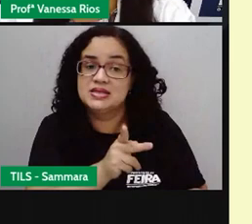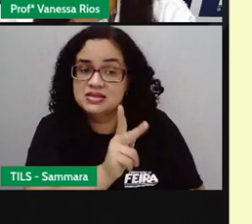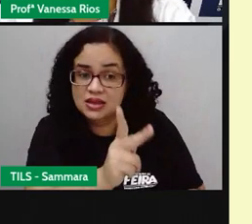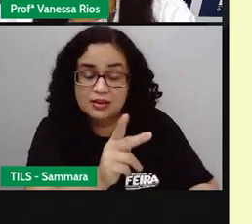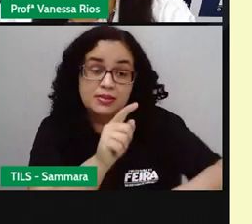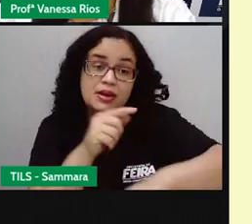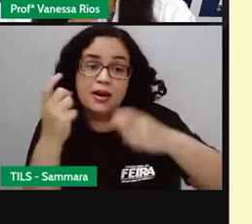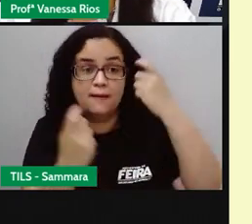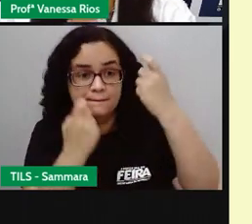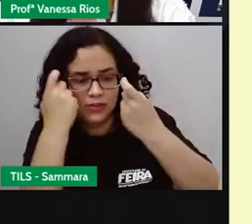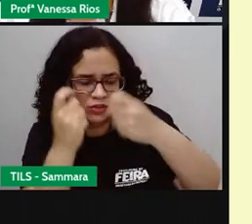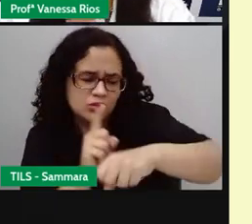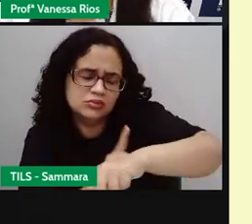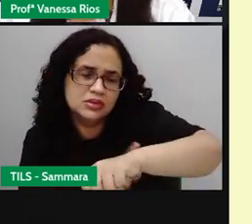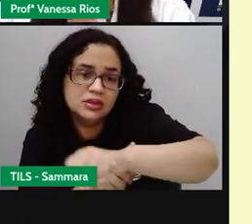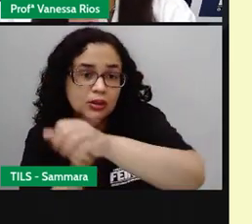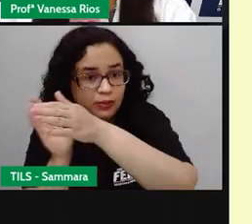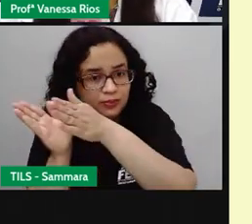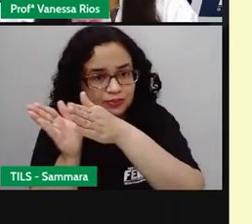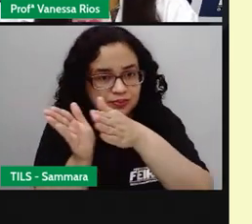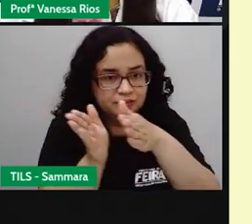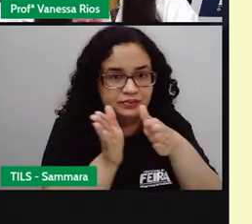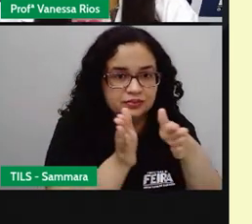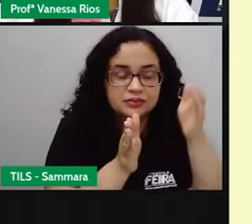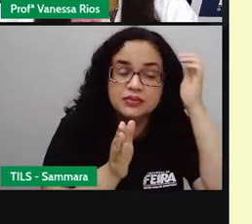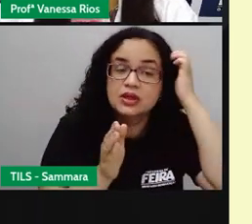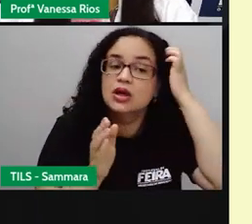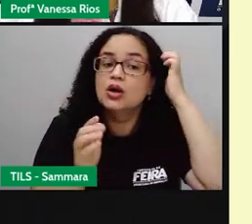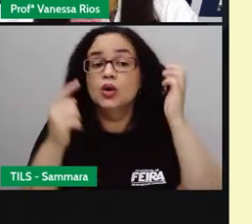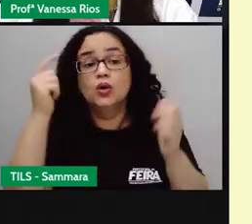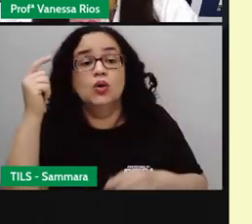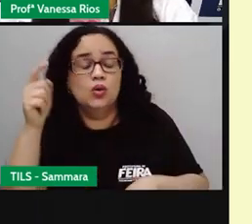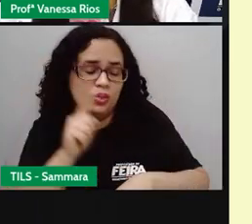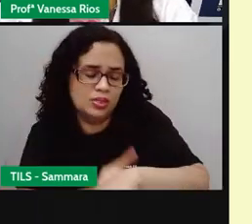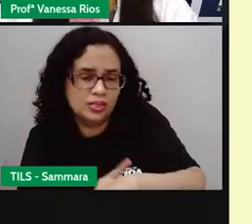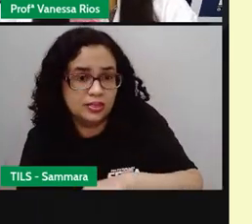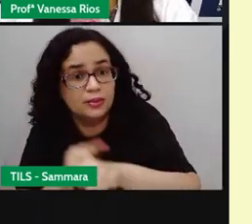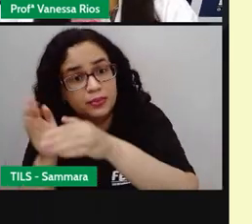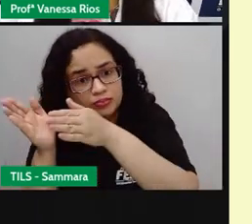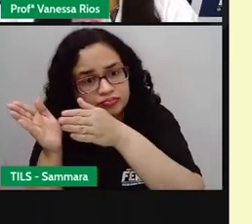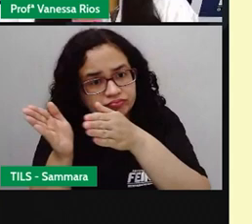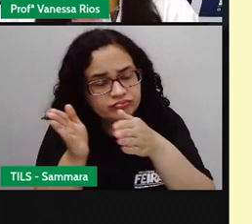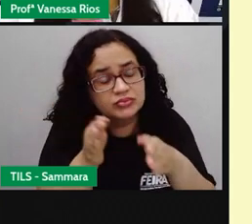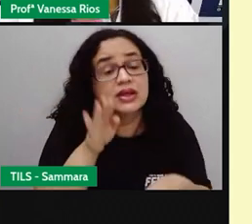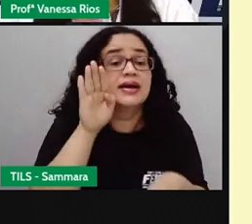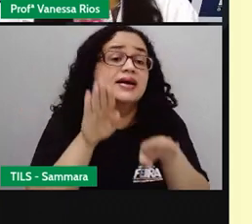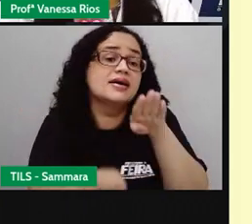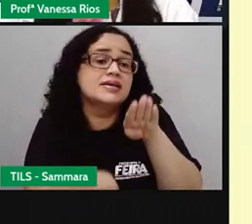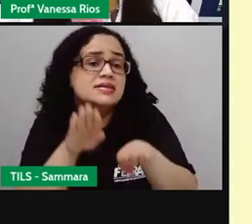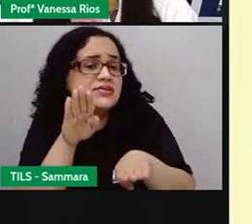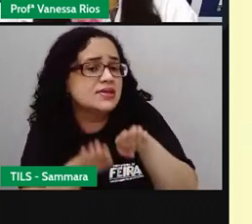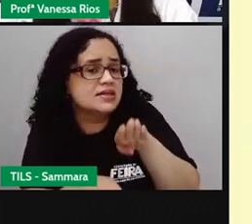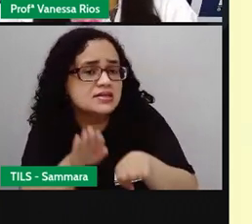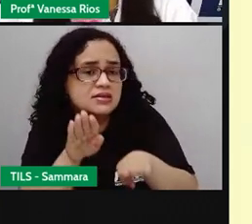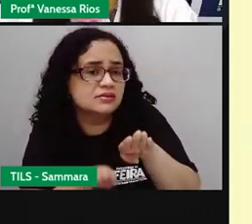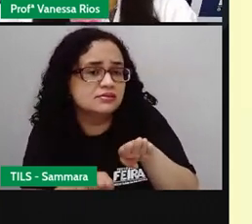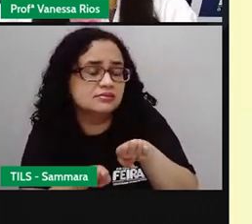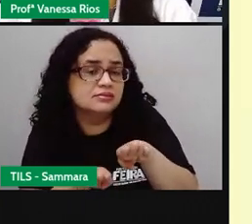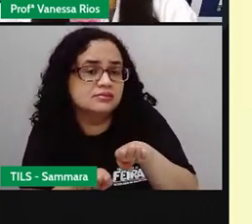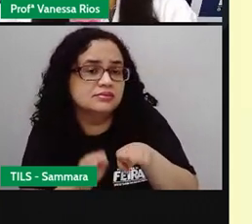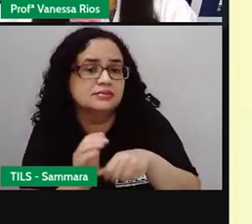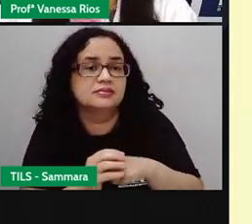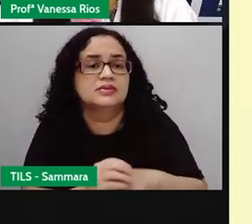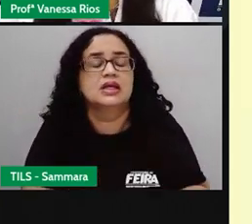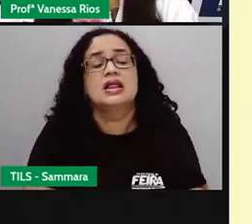tempo. Então, assim, por mais que o tempo passe, a gente, em muitas vezes, em muitas situações, a gente